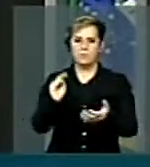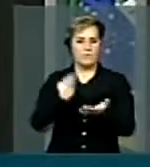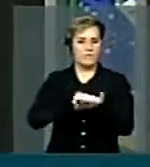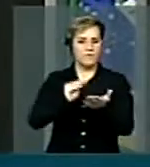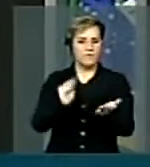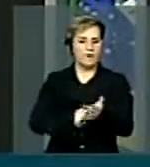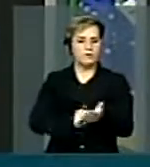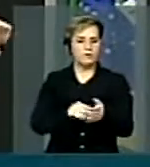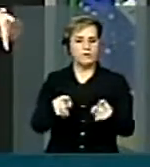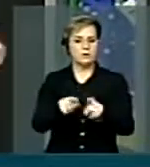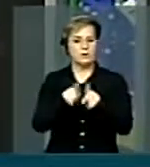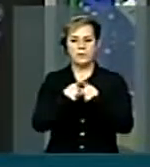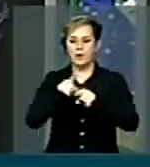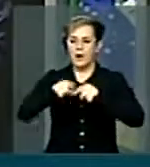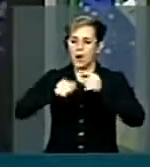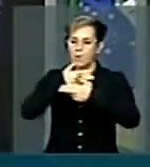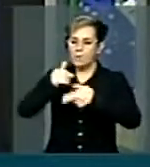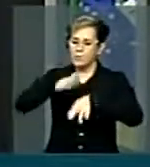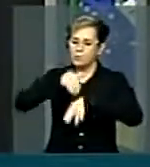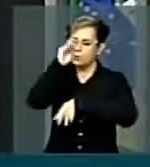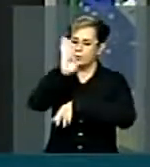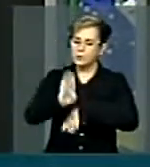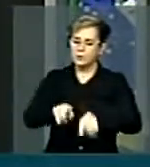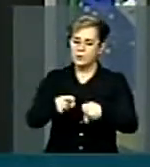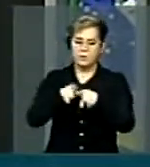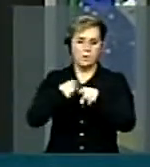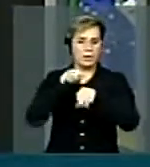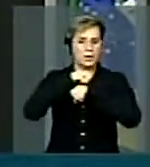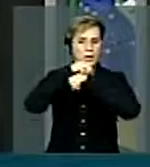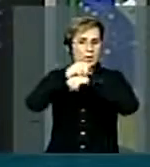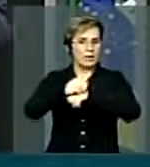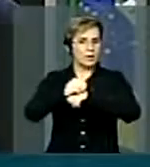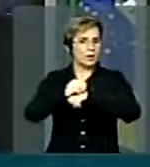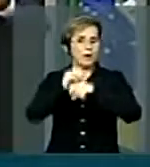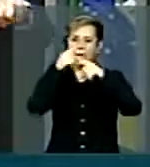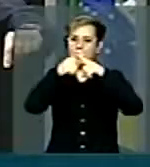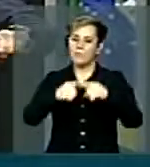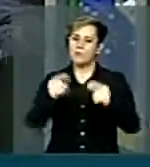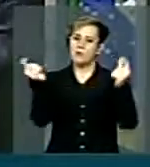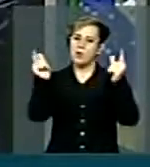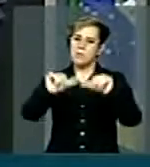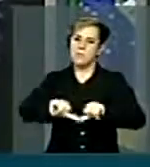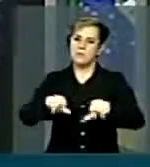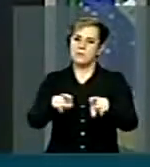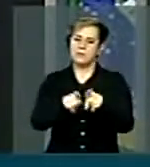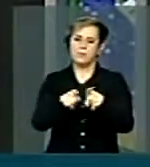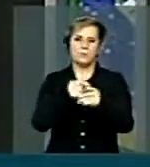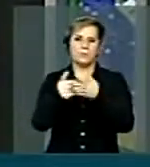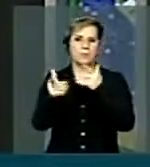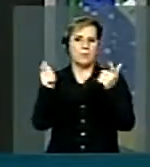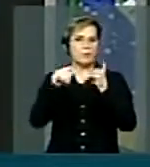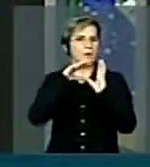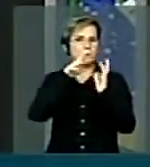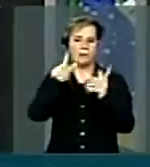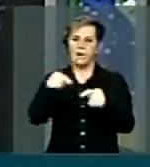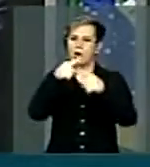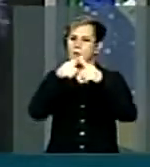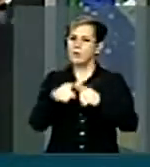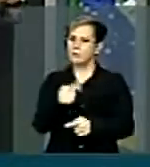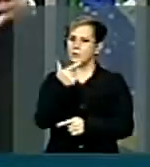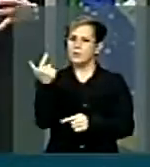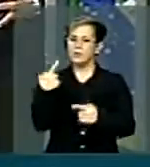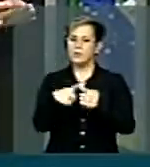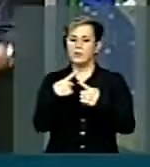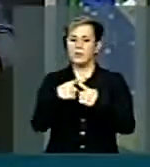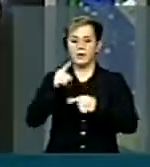razão, os produtos brasileiros têm menor competitividade no Mercosul ou em qualquer outro lugar do mundo, porque para